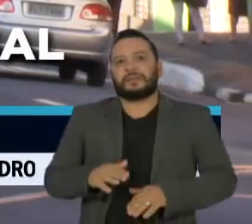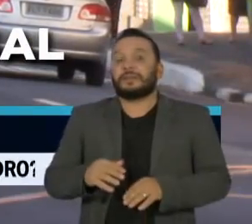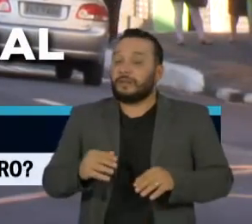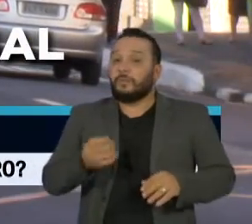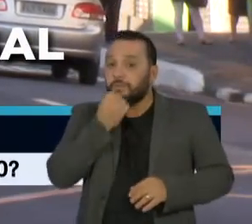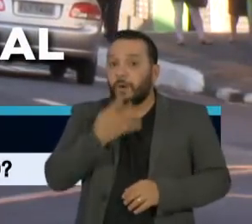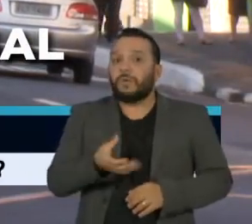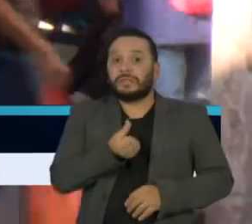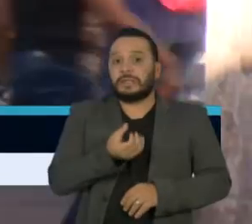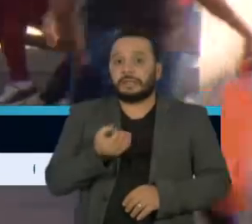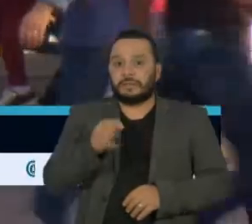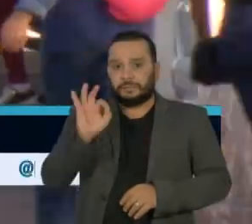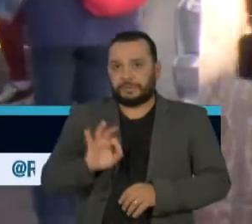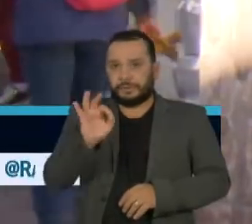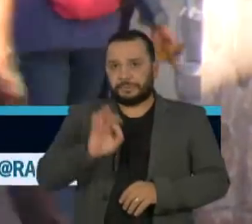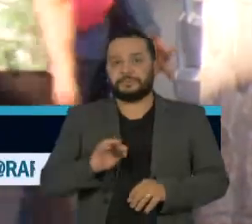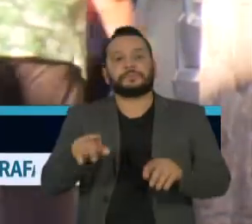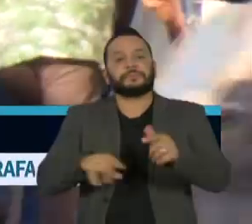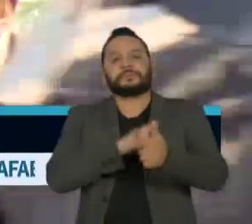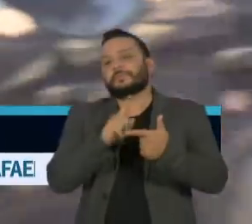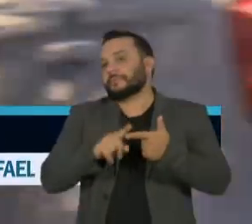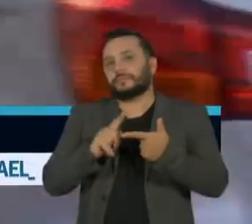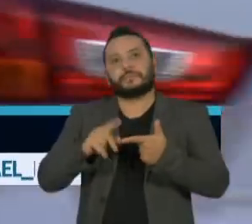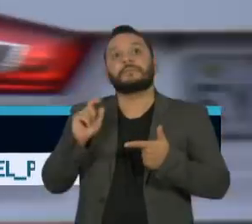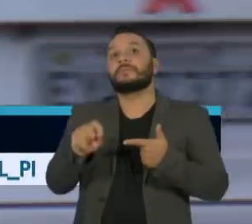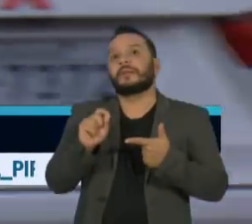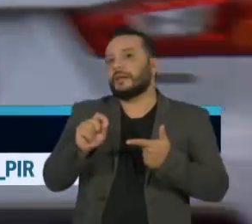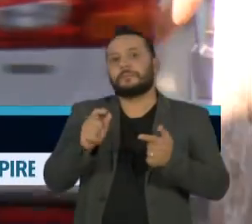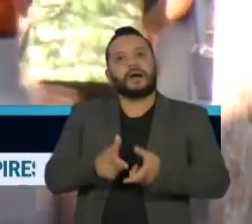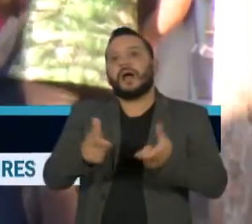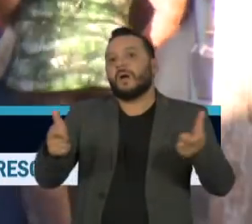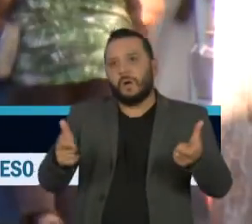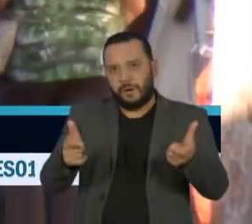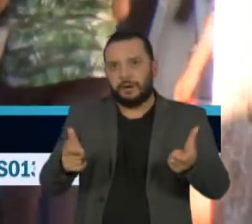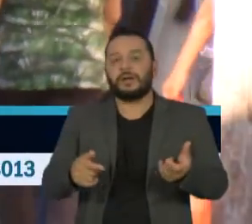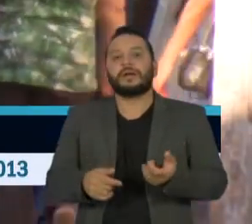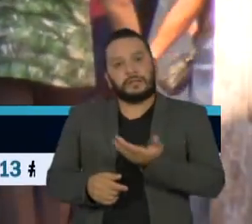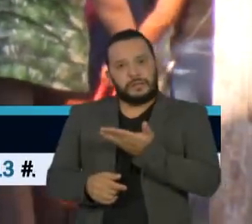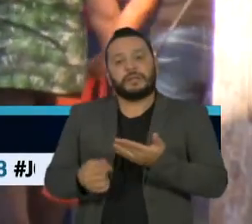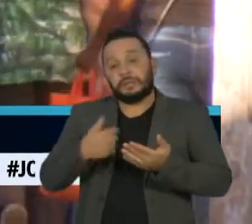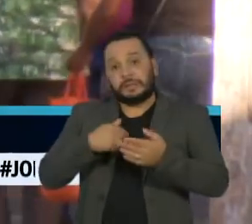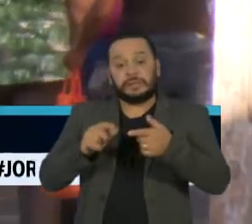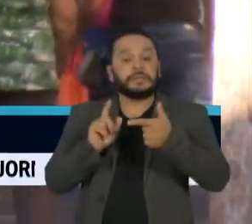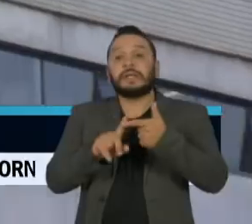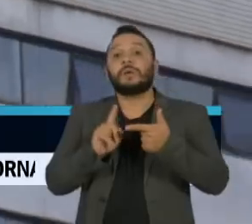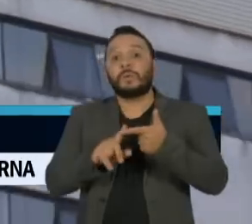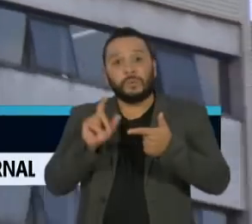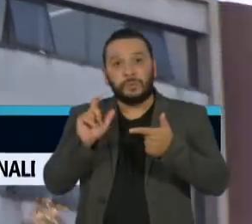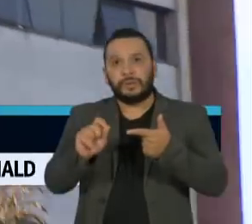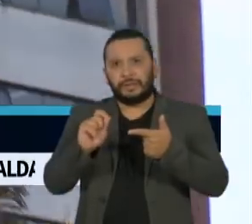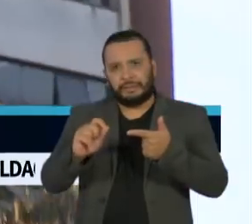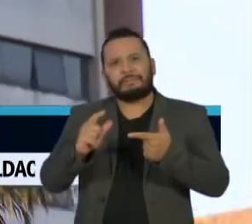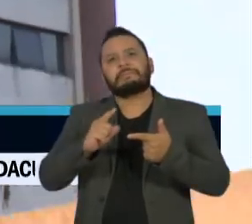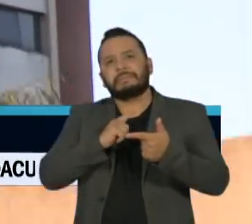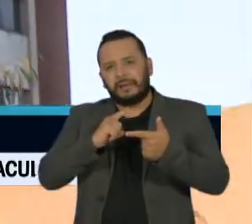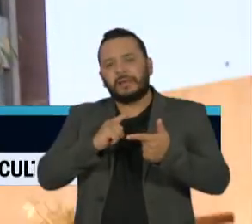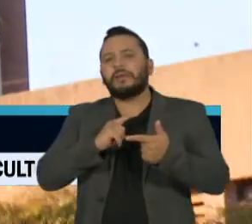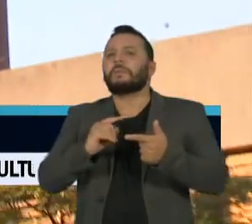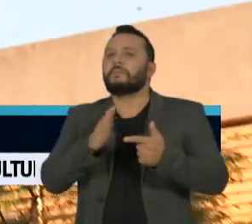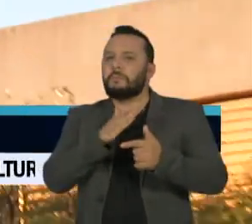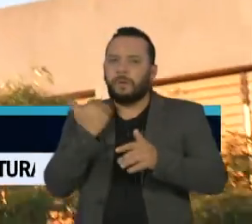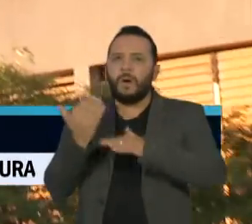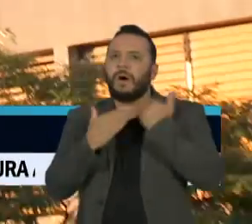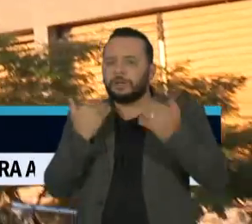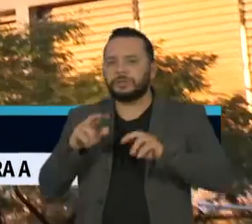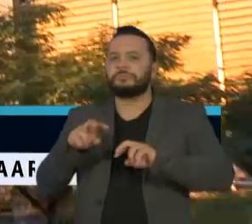60%. A segunda maior cidade do estado aparece em segundo lugar com o maior número de casos